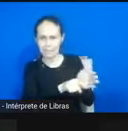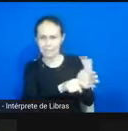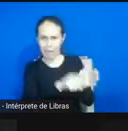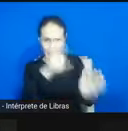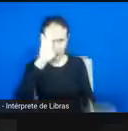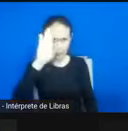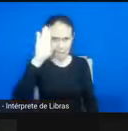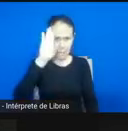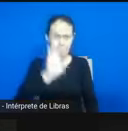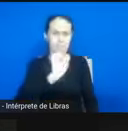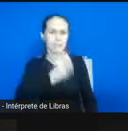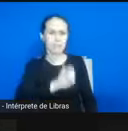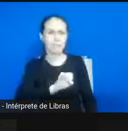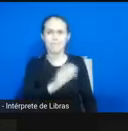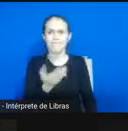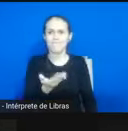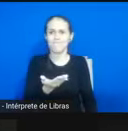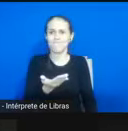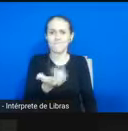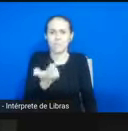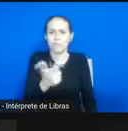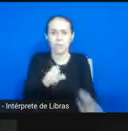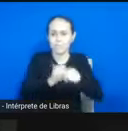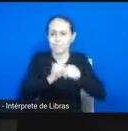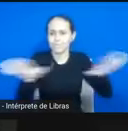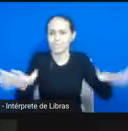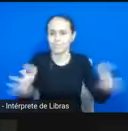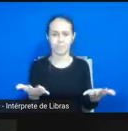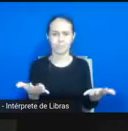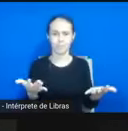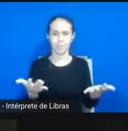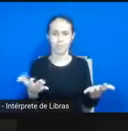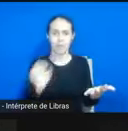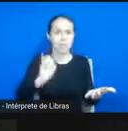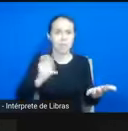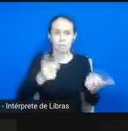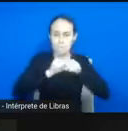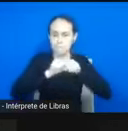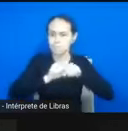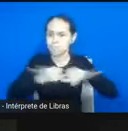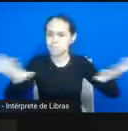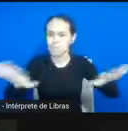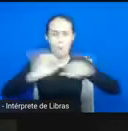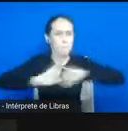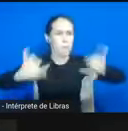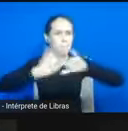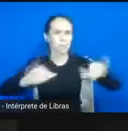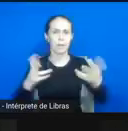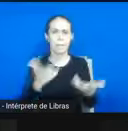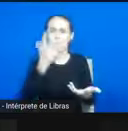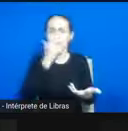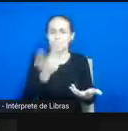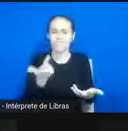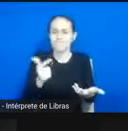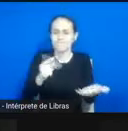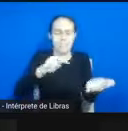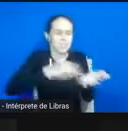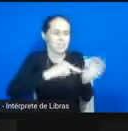Então, ela não serve. Ela não gira, ela não faz a roda girar, e perde um pouco do sentido